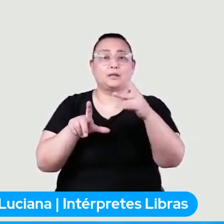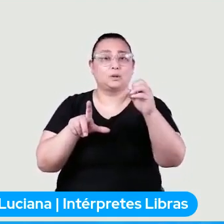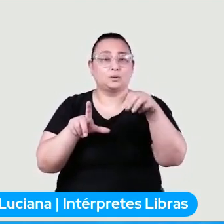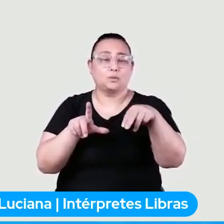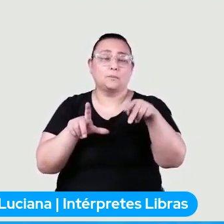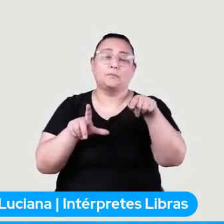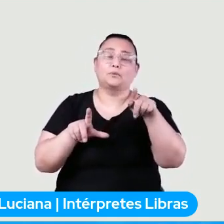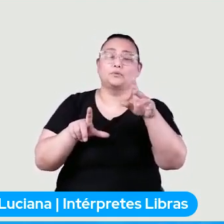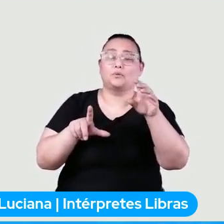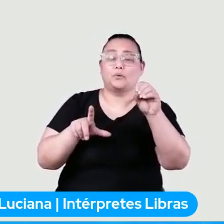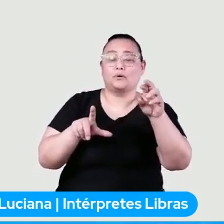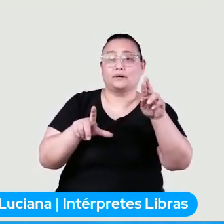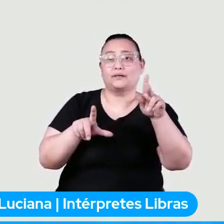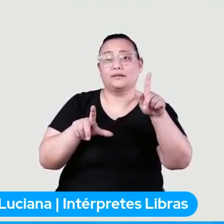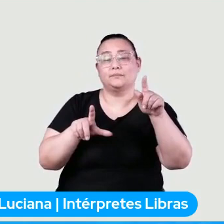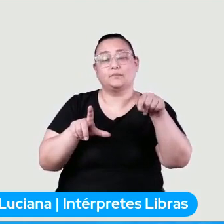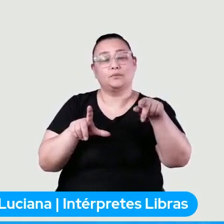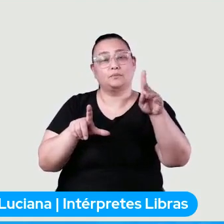.br.